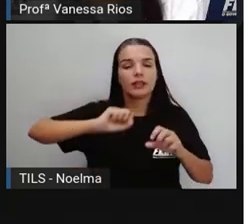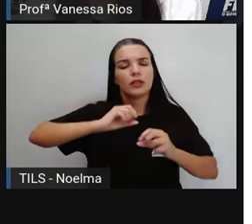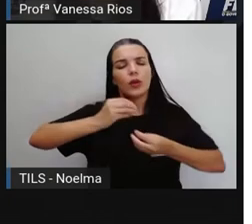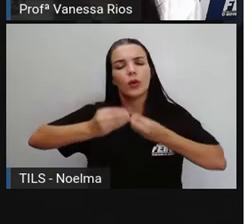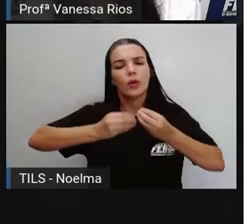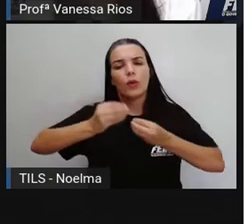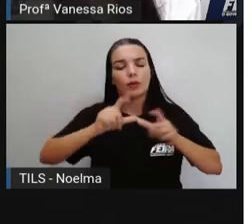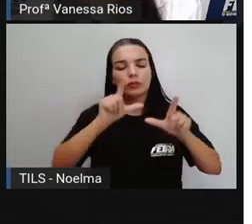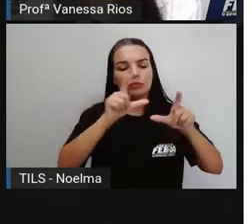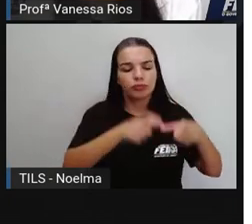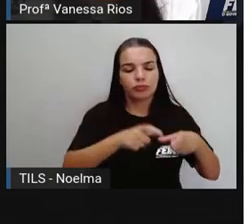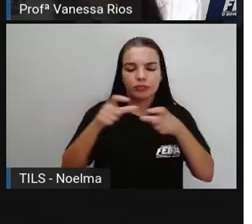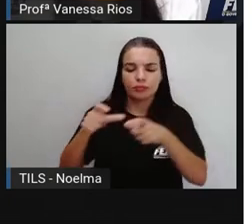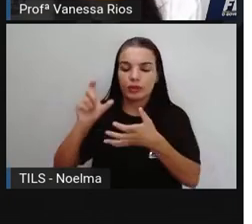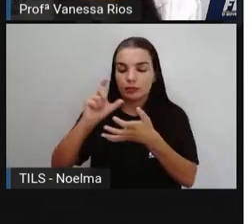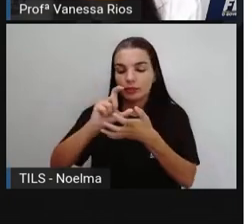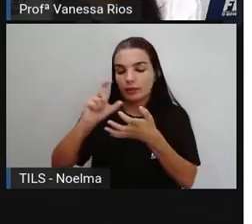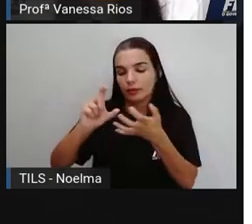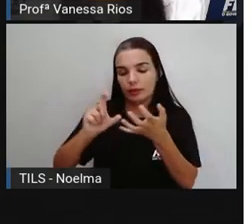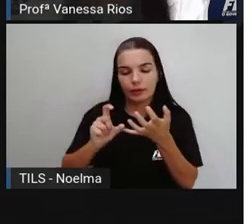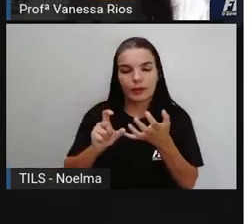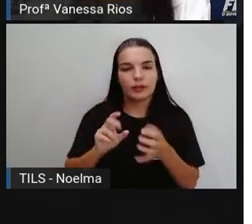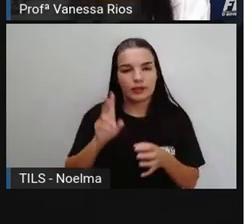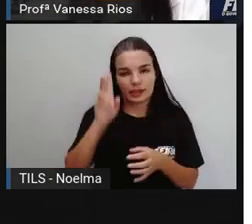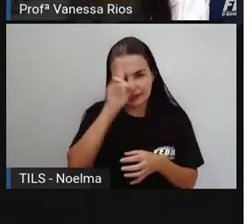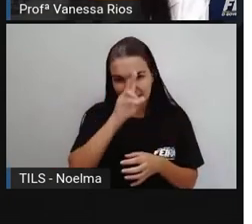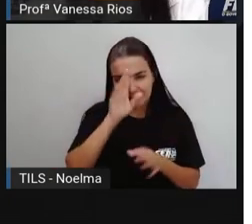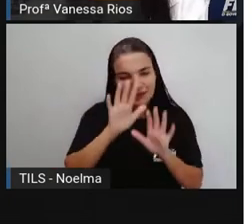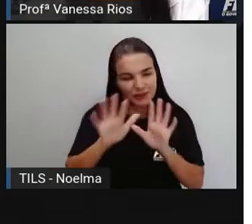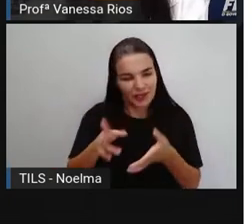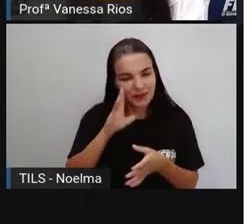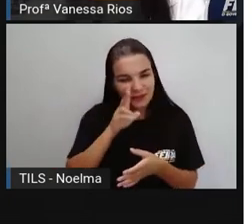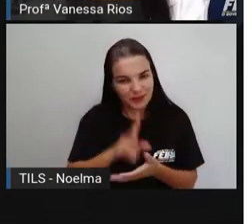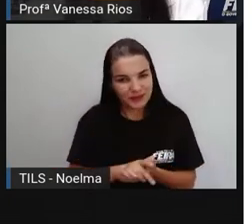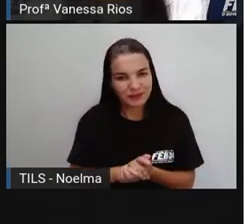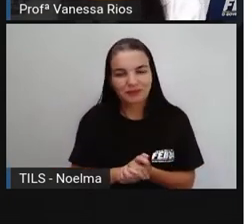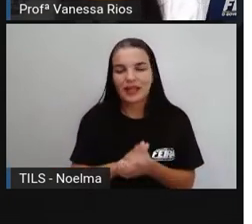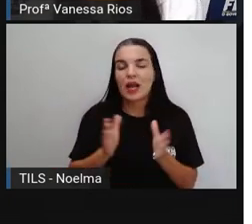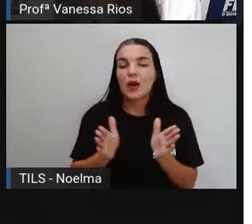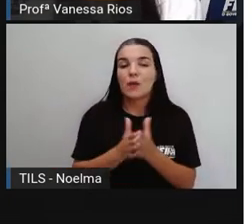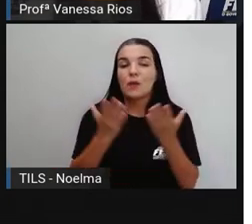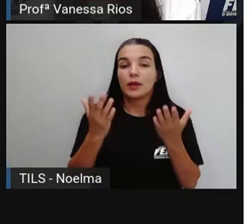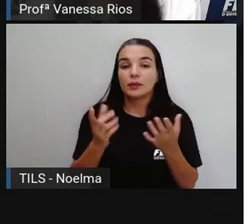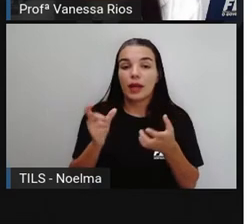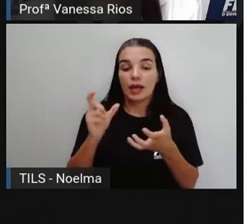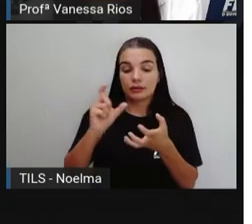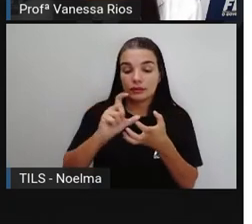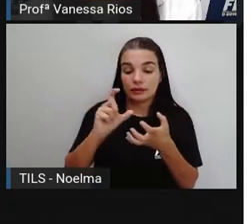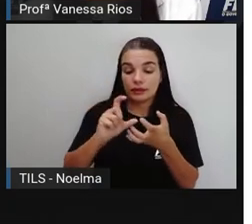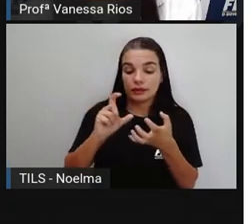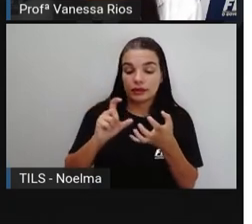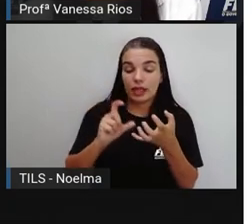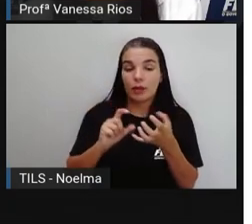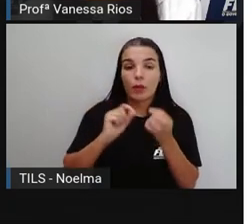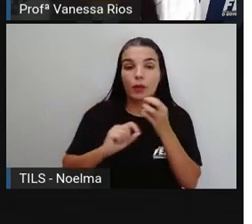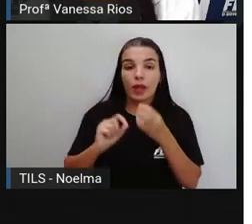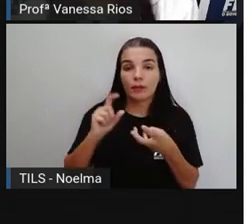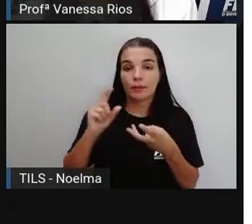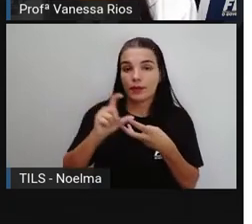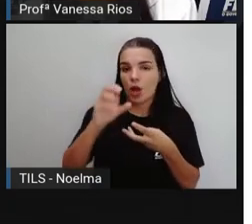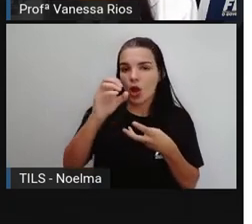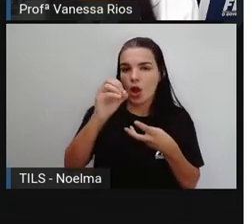localização desta sílaba tônica. A gente já viu aí que quando a sílaba tônica é a última, a gente chama a palavra de